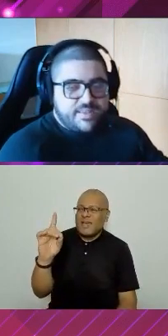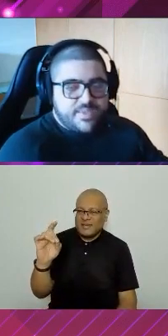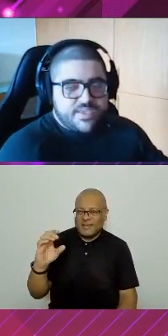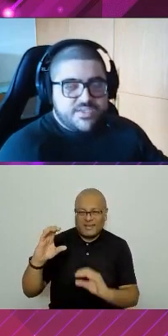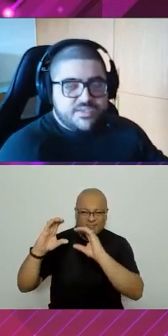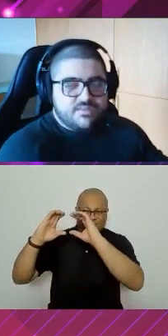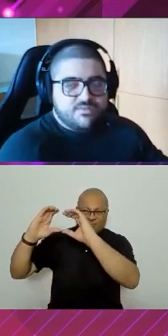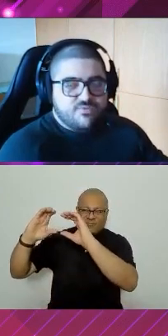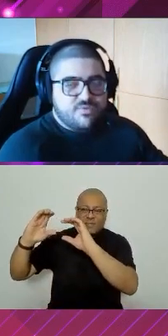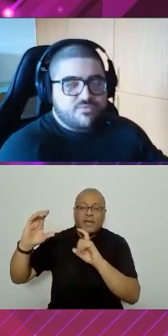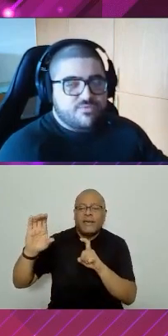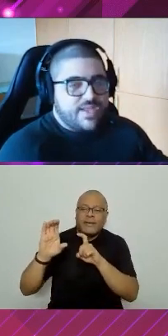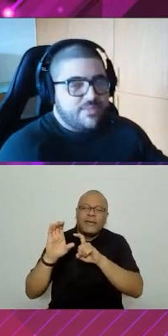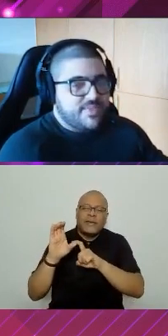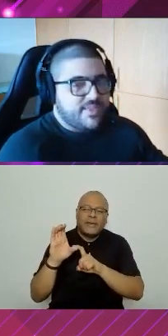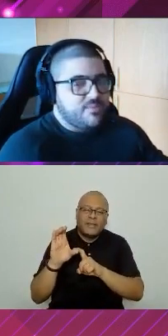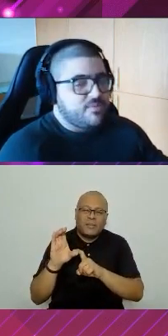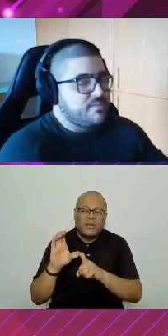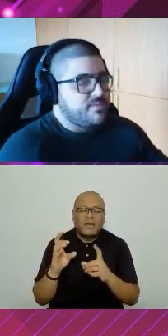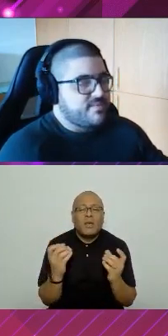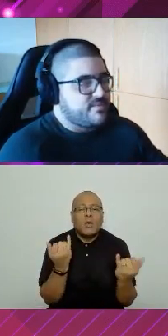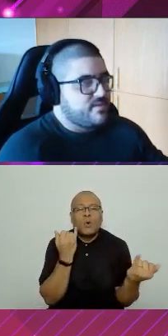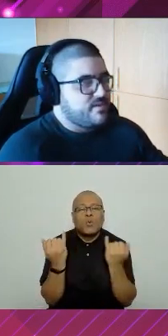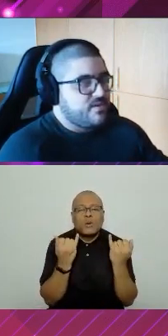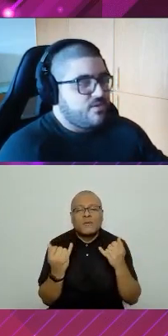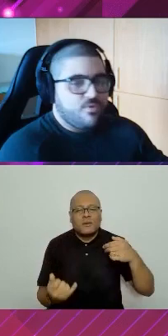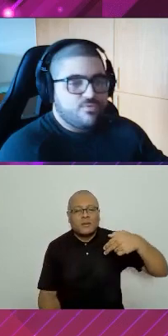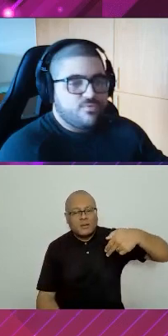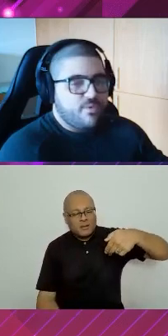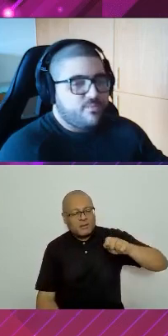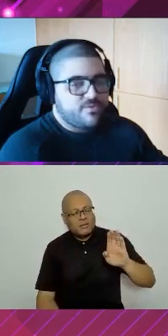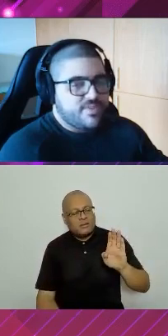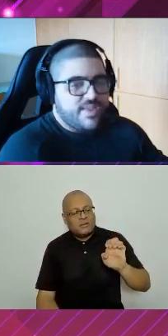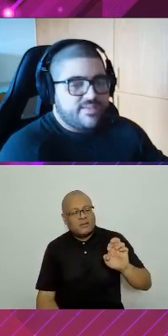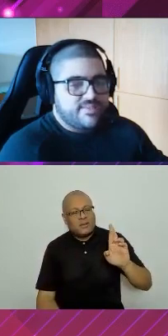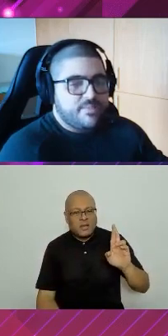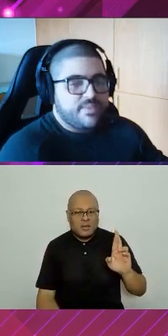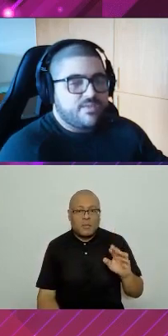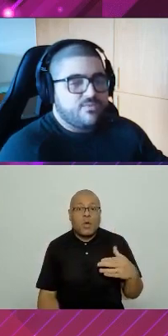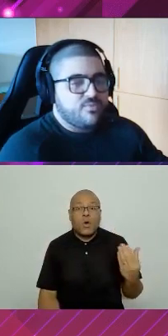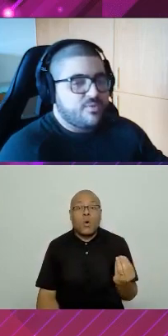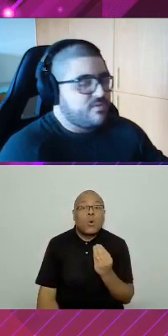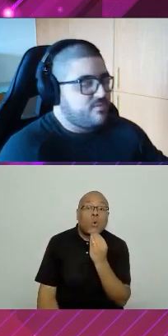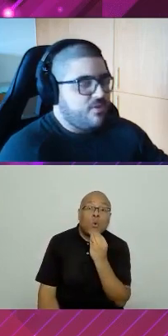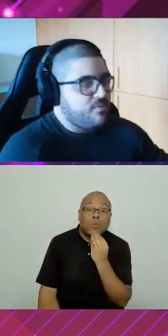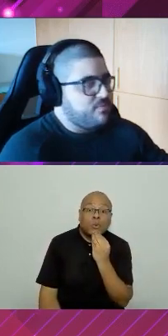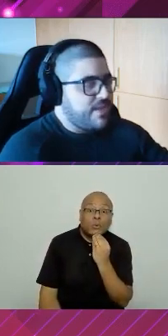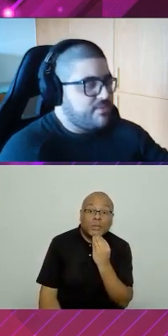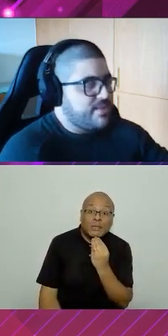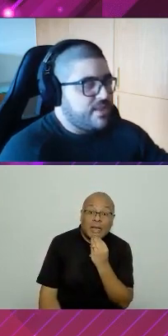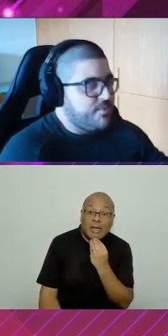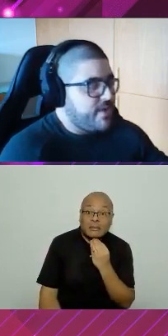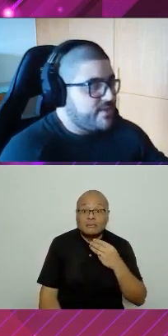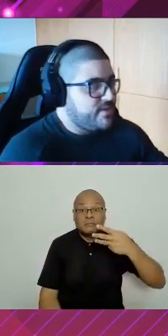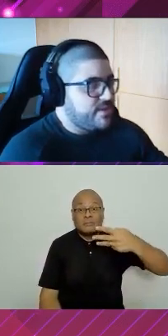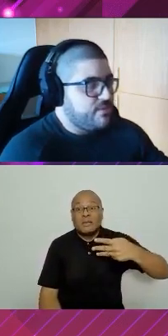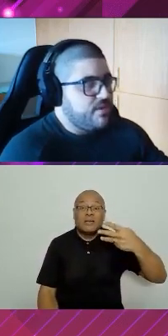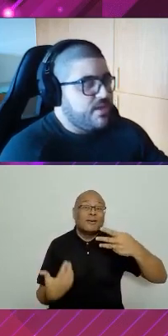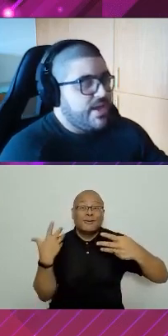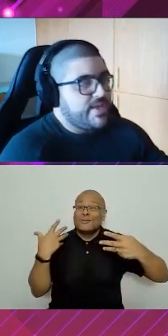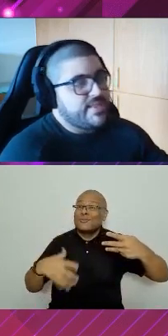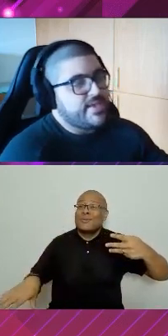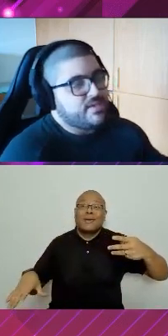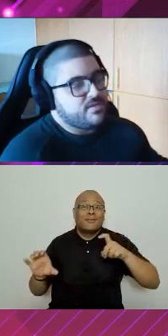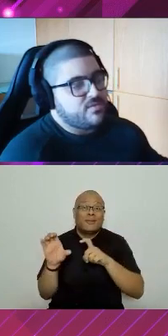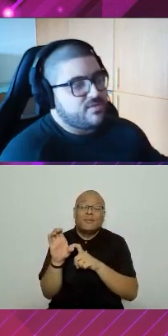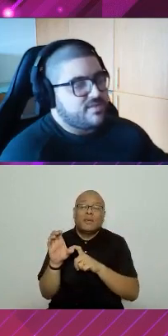diretamente de um dado que tem no meu numbers. Ou do meu oportunidades, depender do número de algum dado que está no meu header. Então,